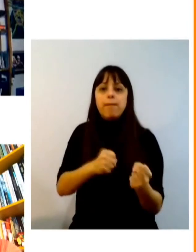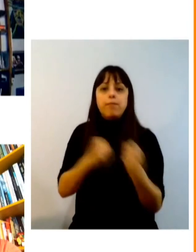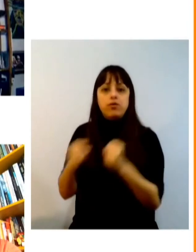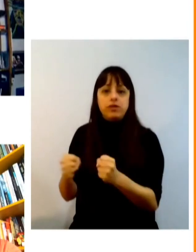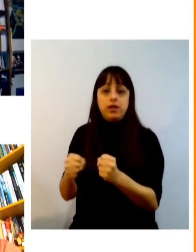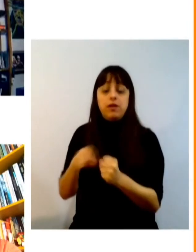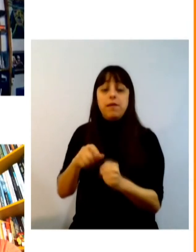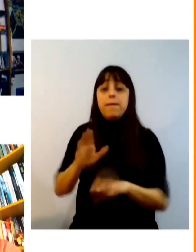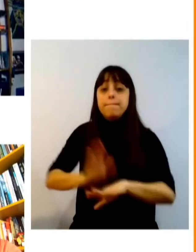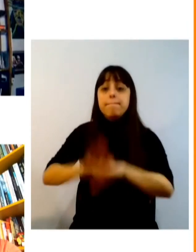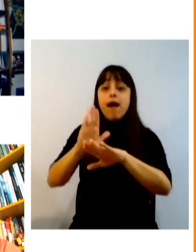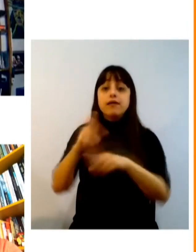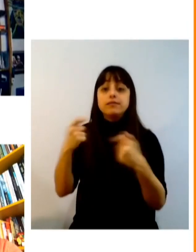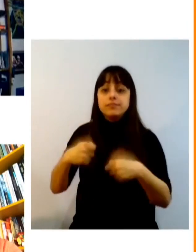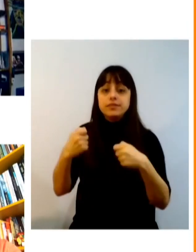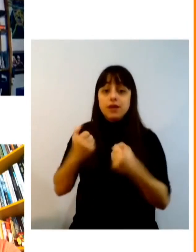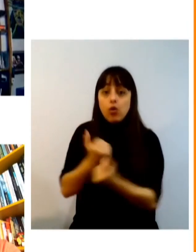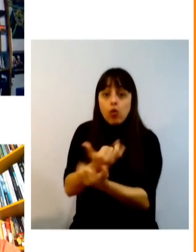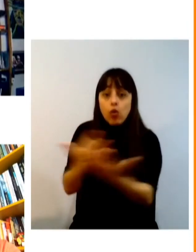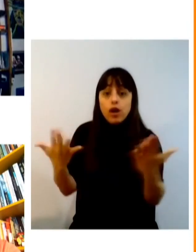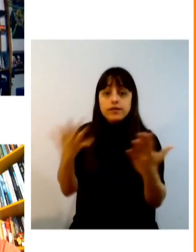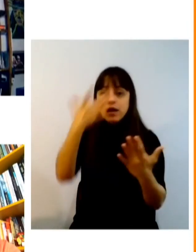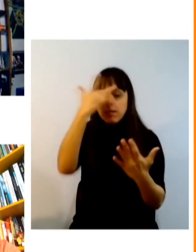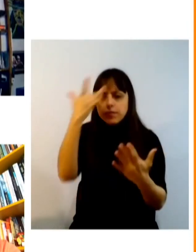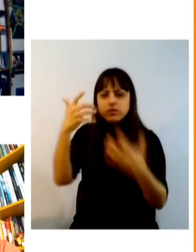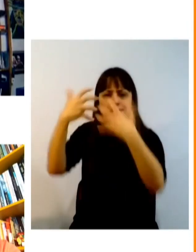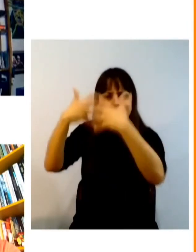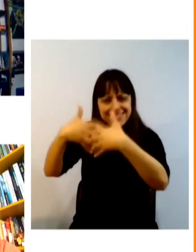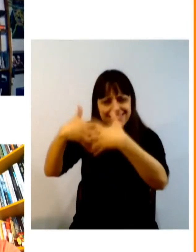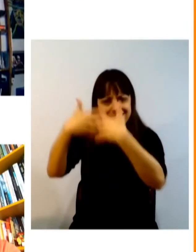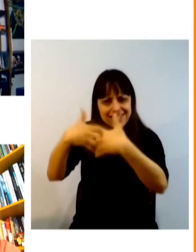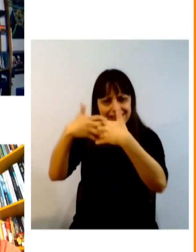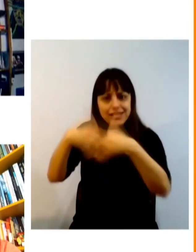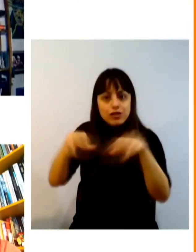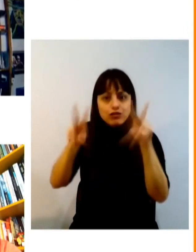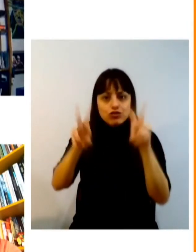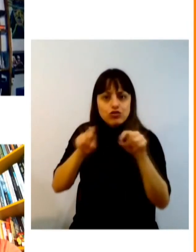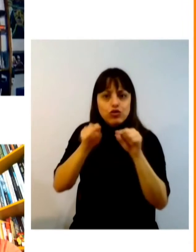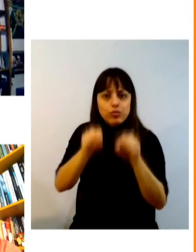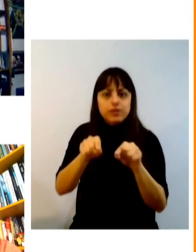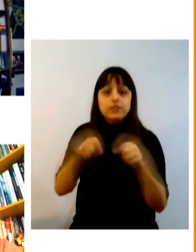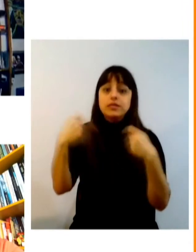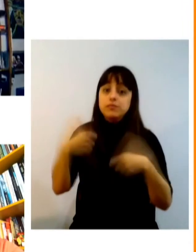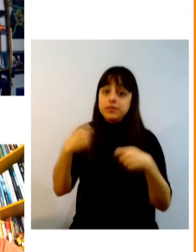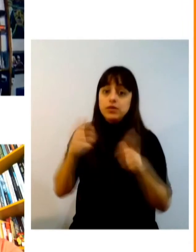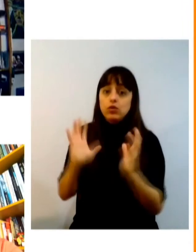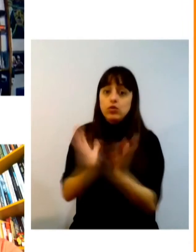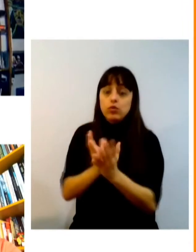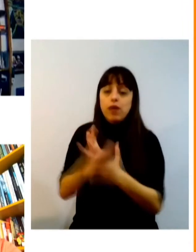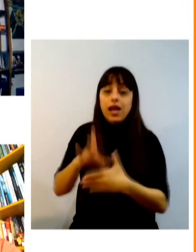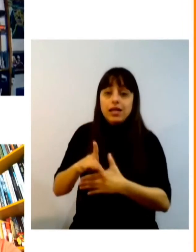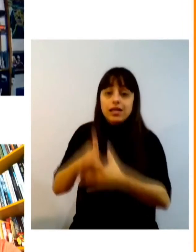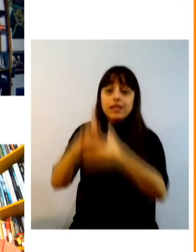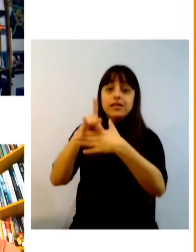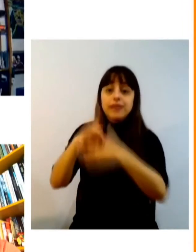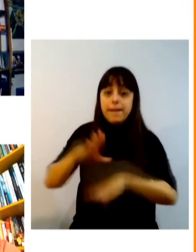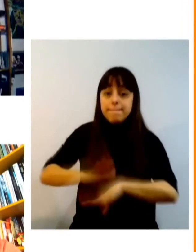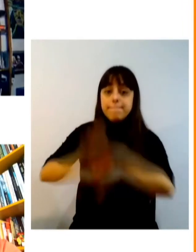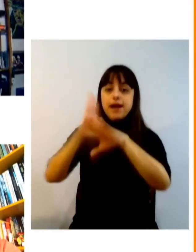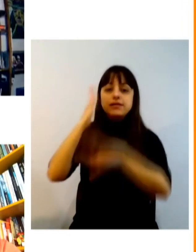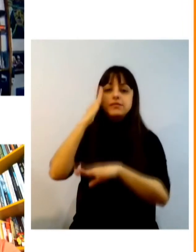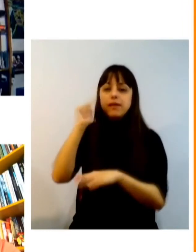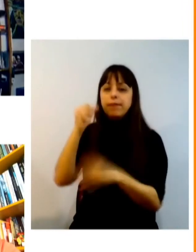nessa posição de poder é chave ter uma massa crítica um grupo de líderes